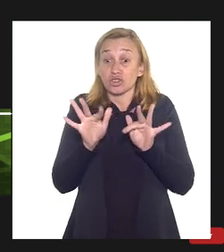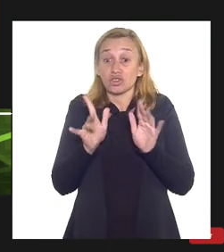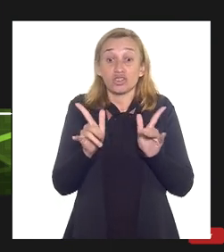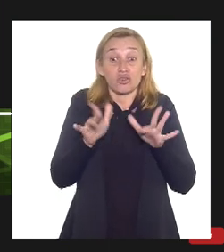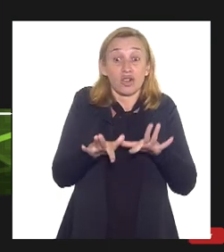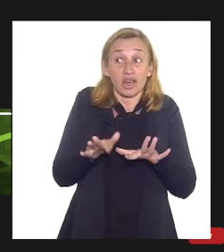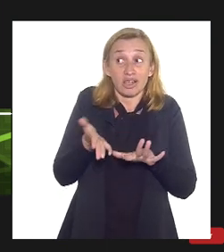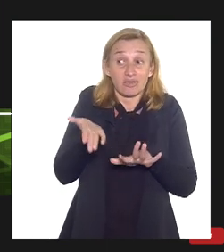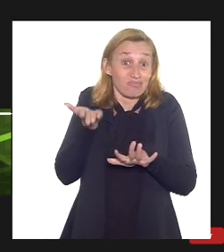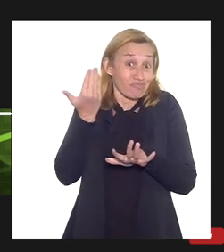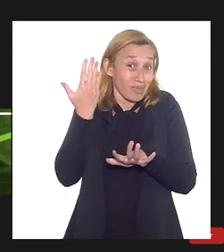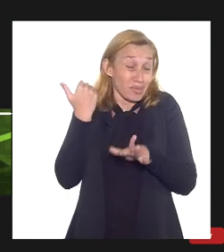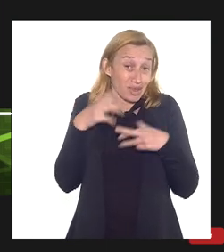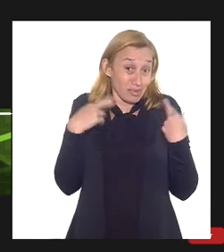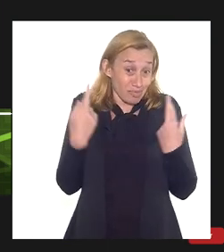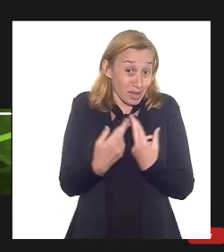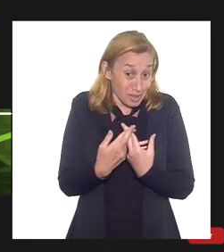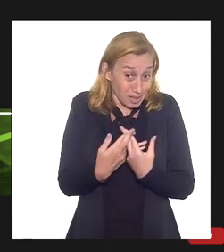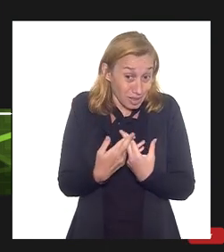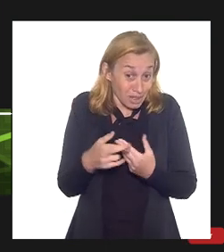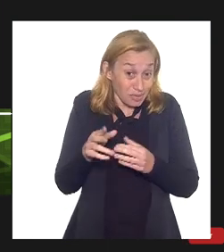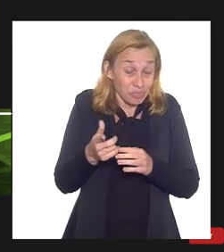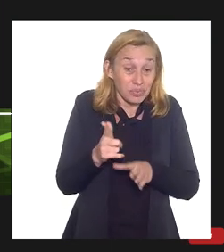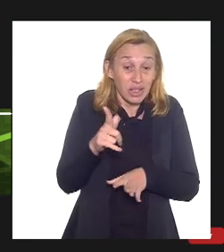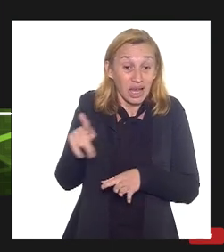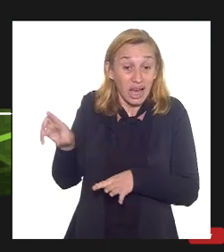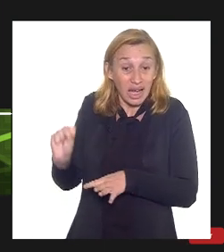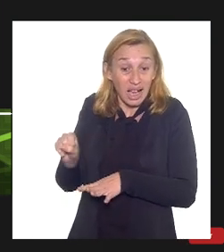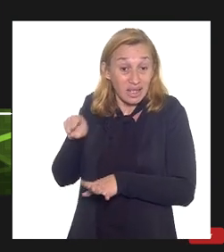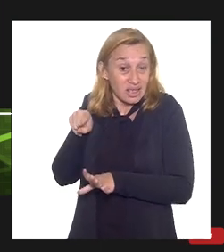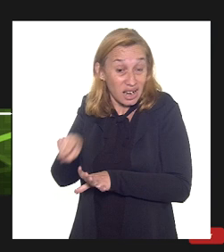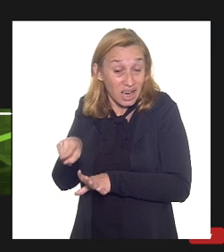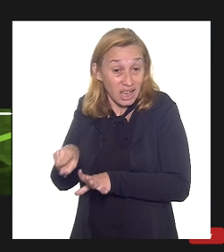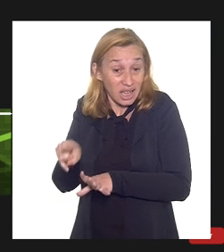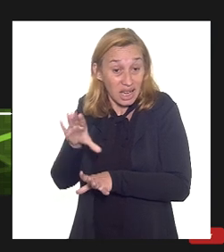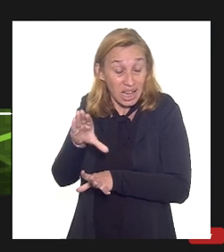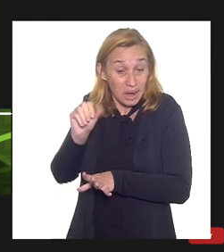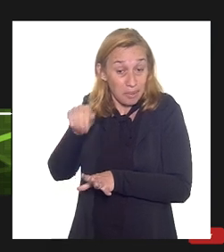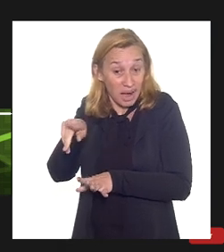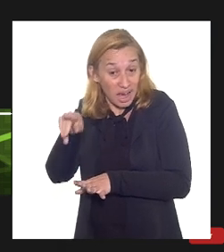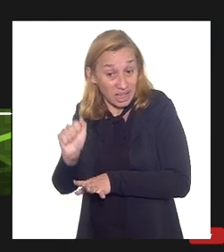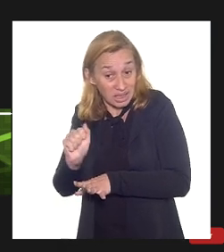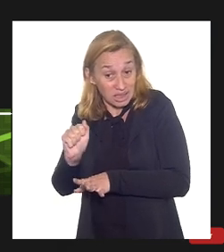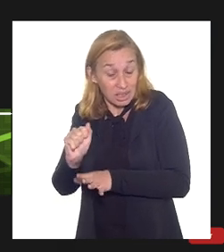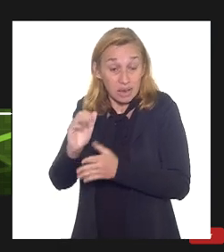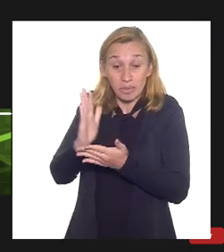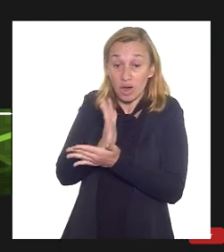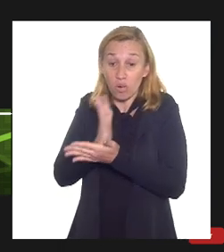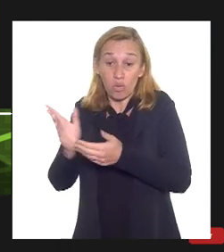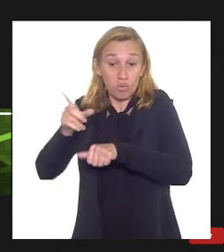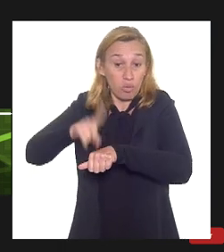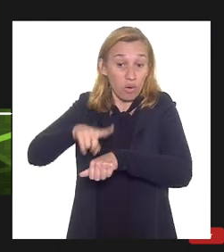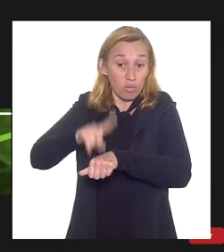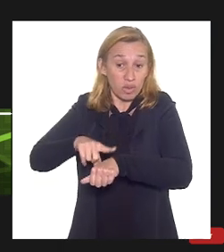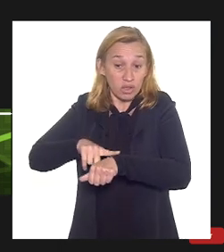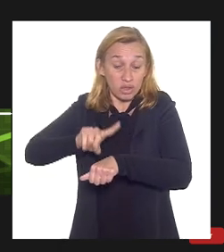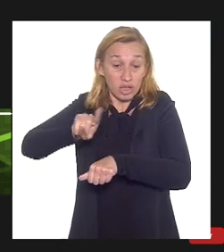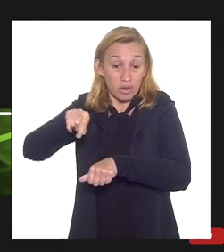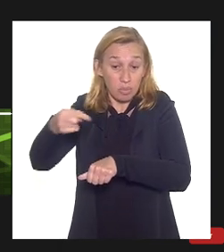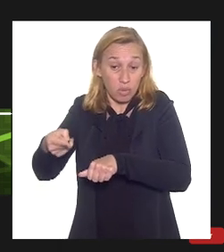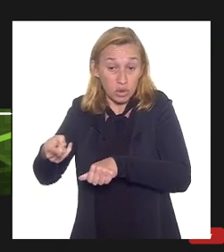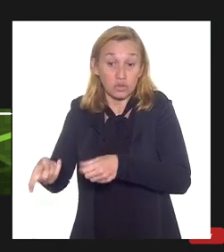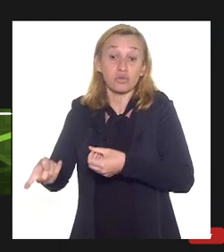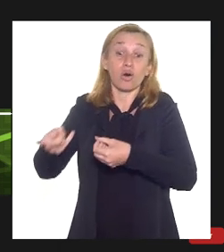IBP que está rejeitando esse gás nas camadas para em algum tempo em alguma época novamente voltar a extrair